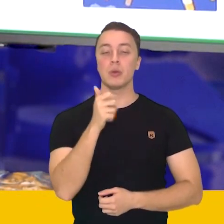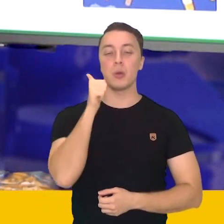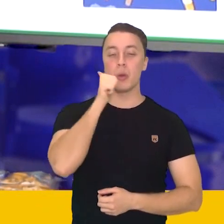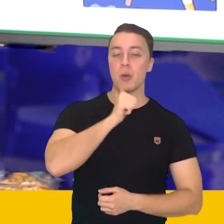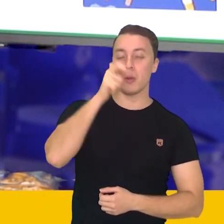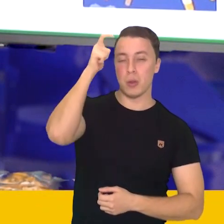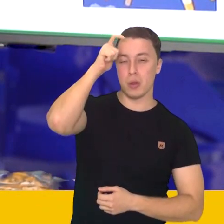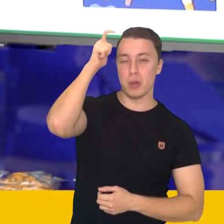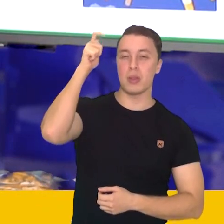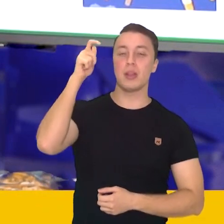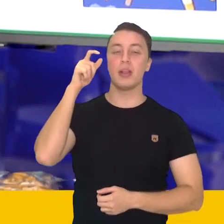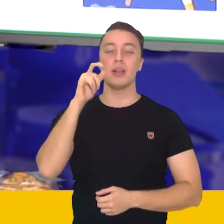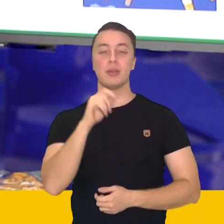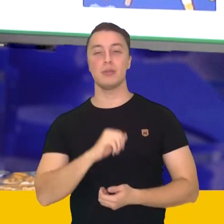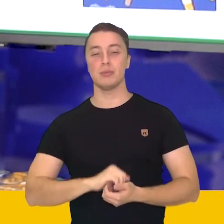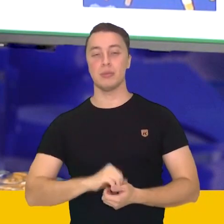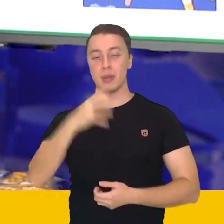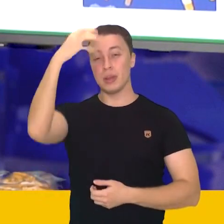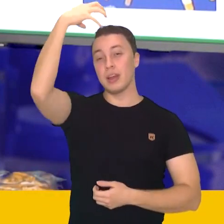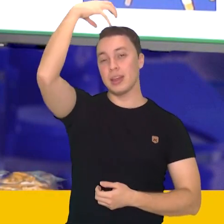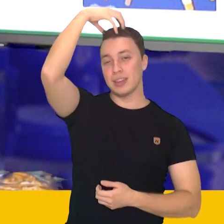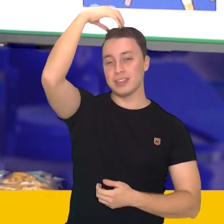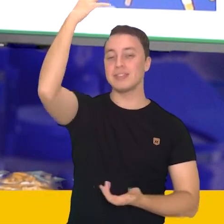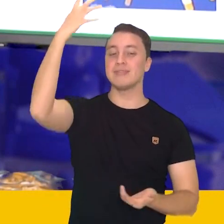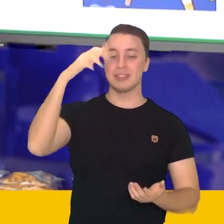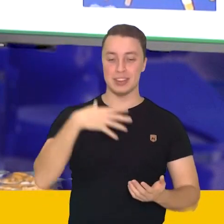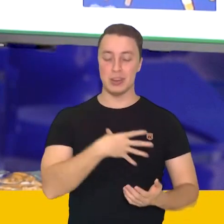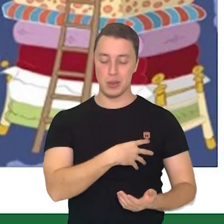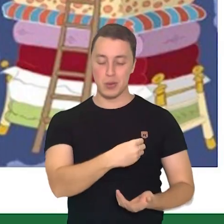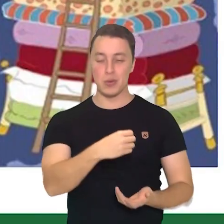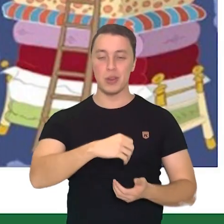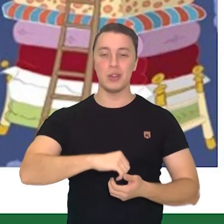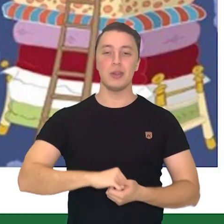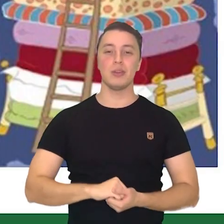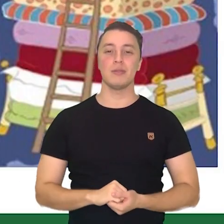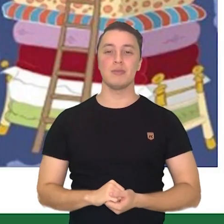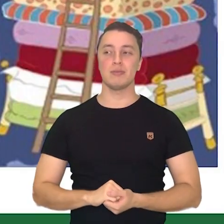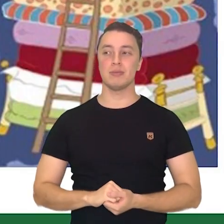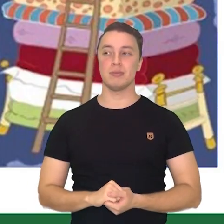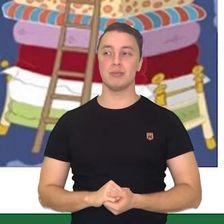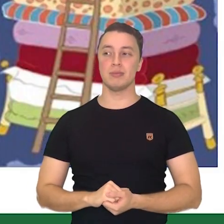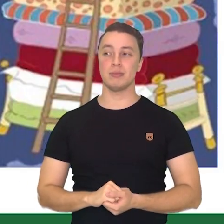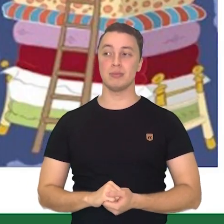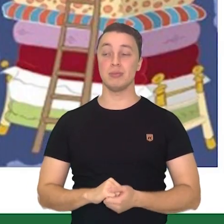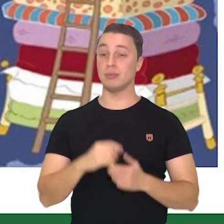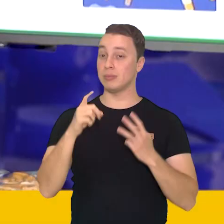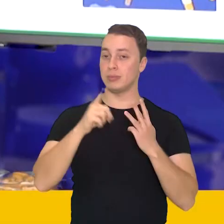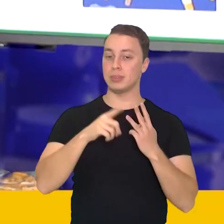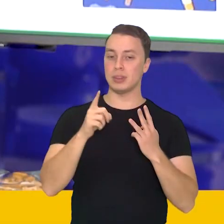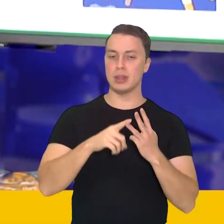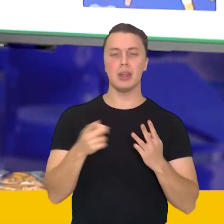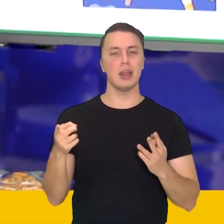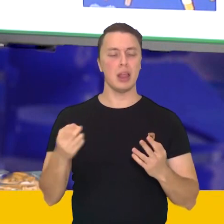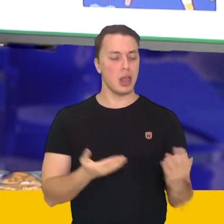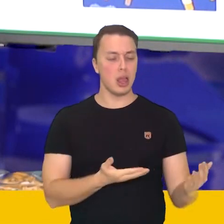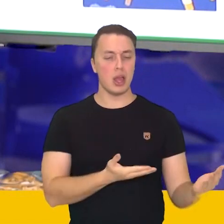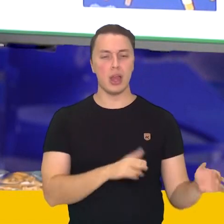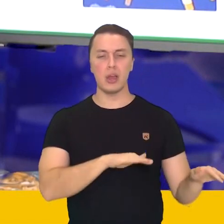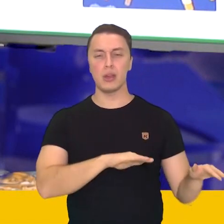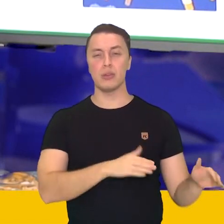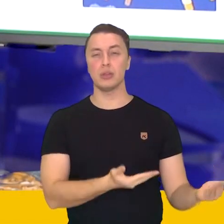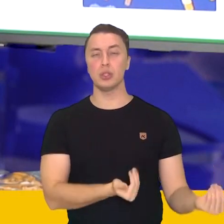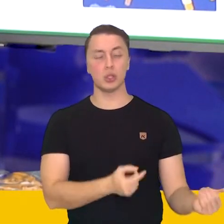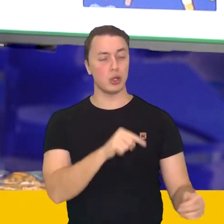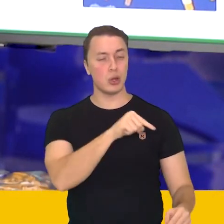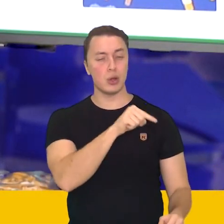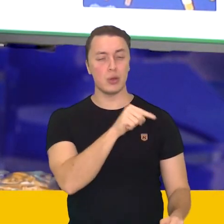princesas. E quem casou com a princesa foi o príncipe. 3. Quem era a jovem que chegou